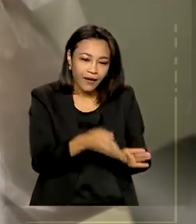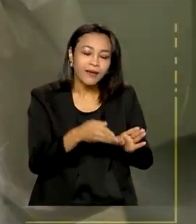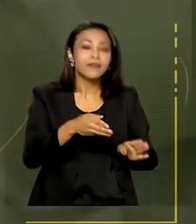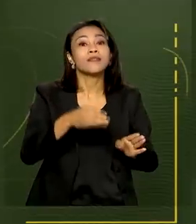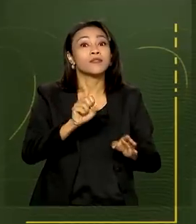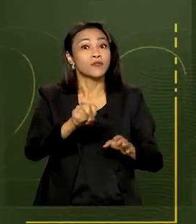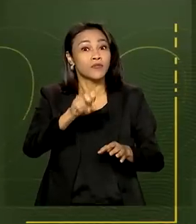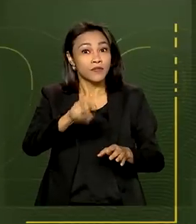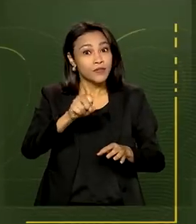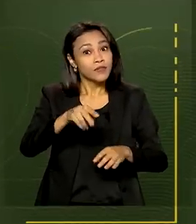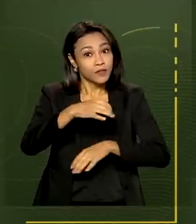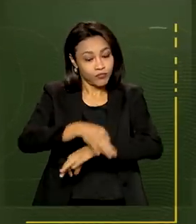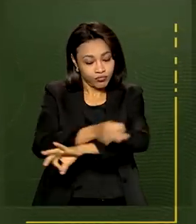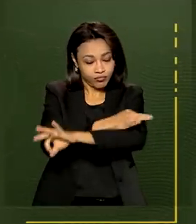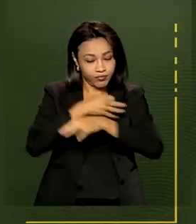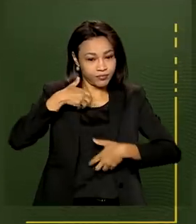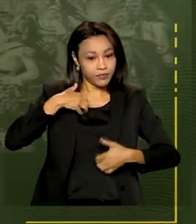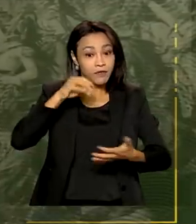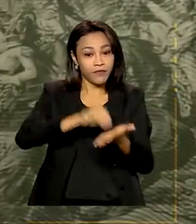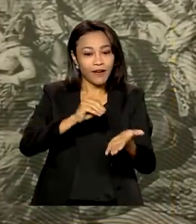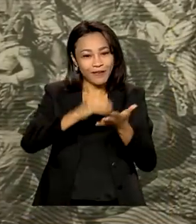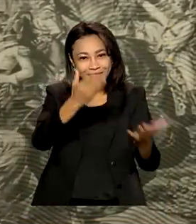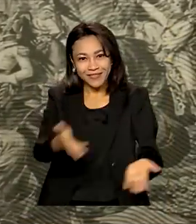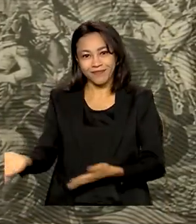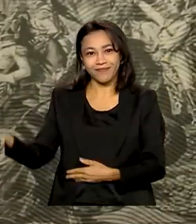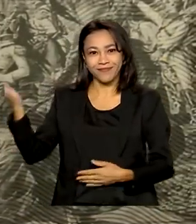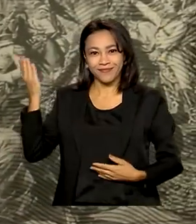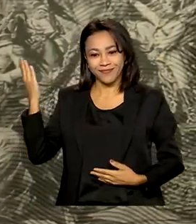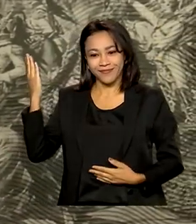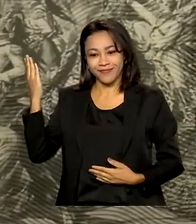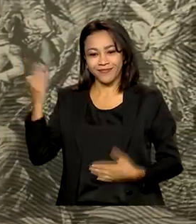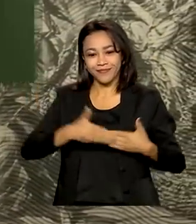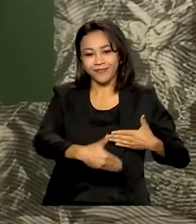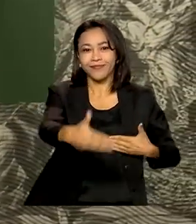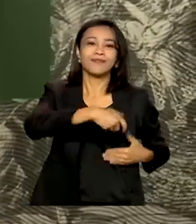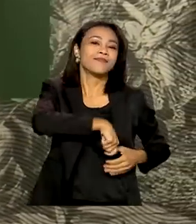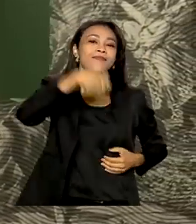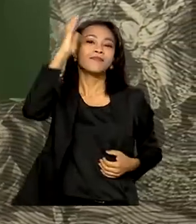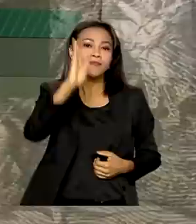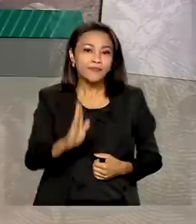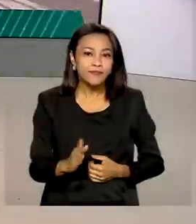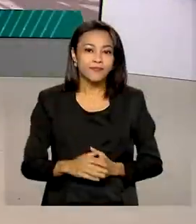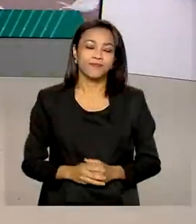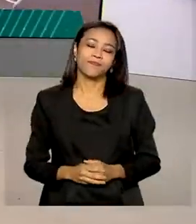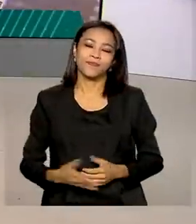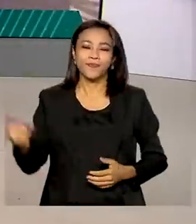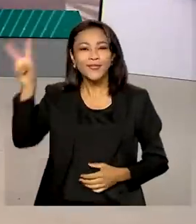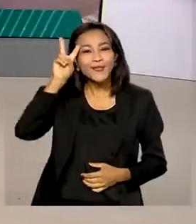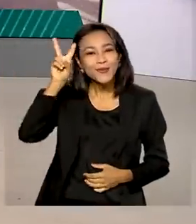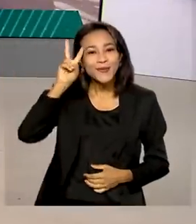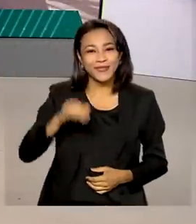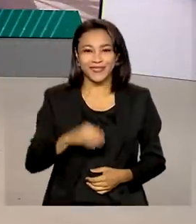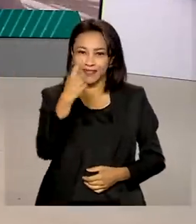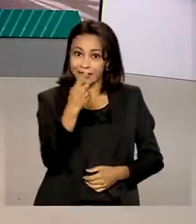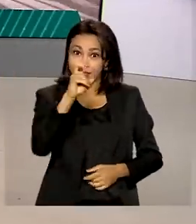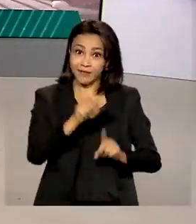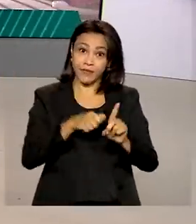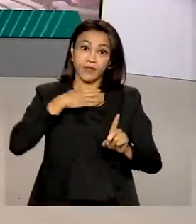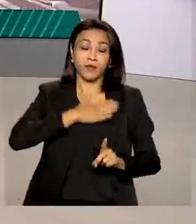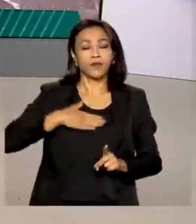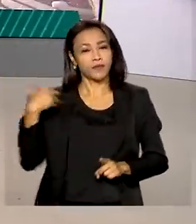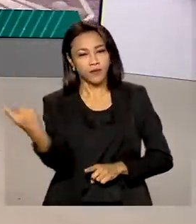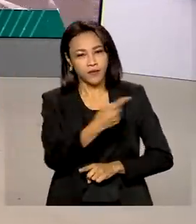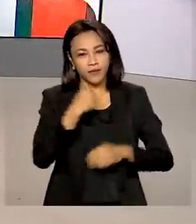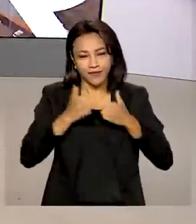E faltam 23 dias para o bicentenário da independência do Brasil. Segunda-feira, 15 de agosto, o